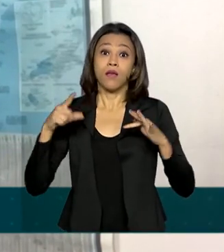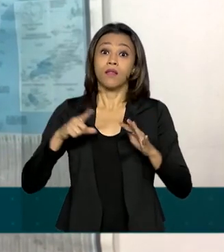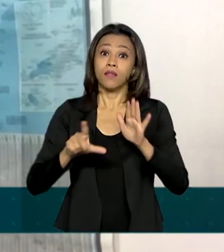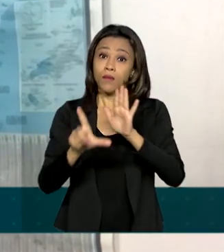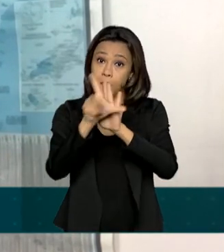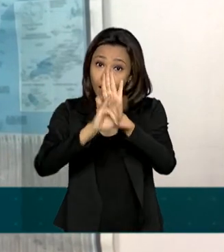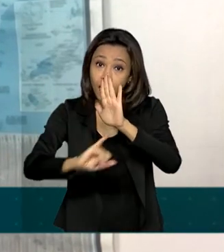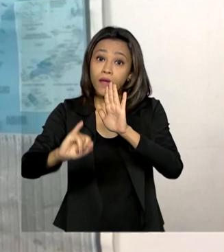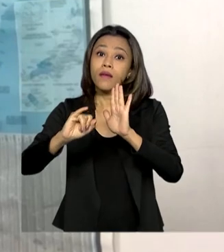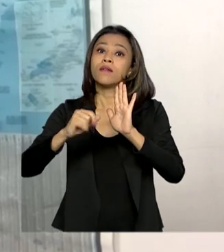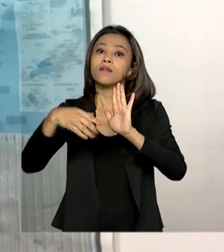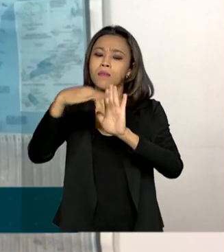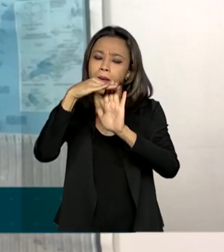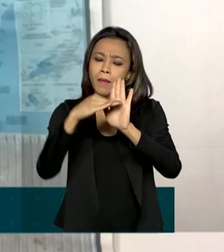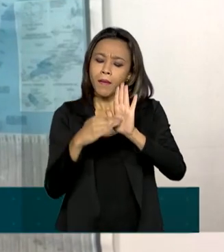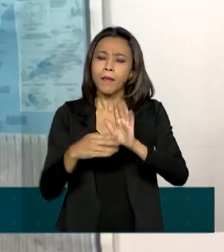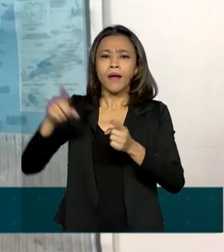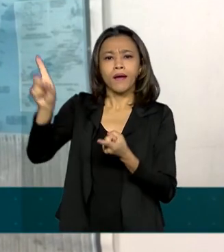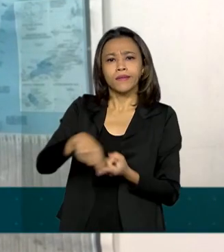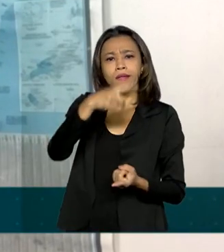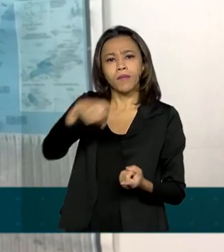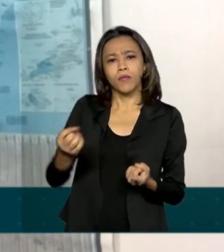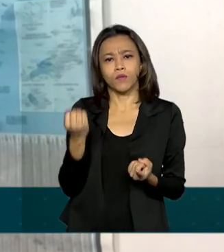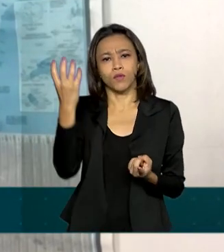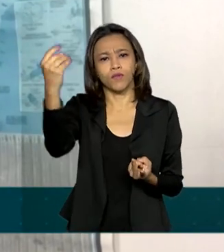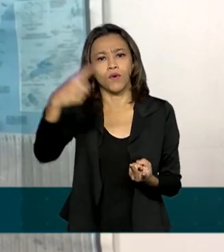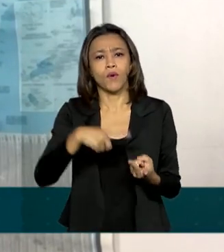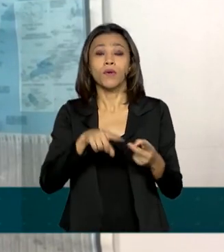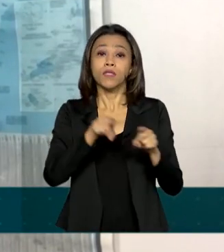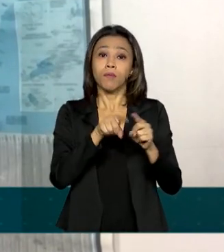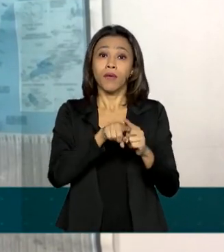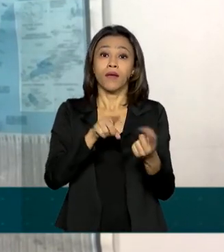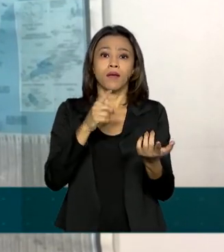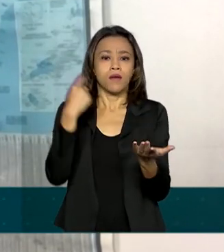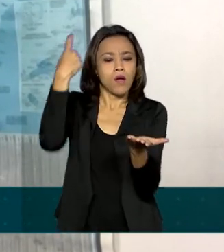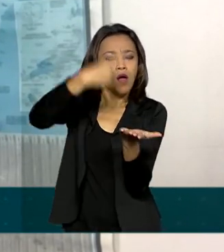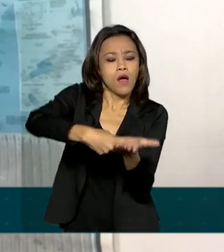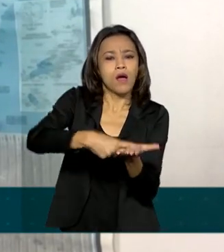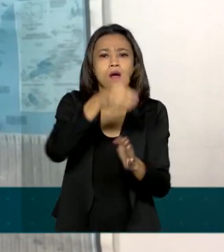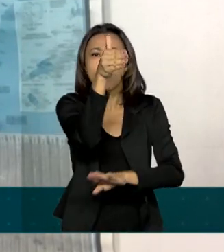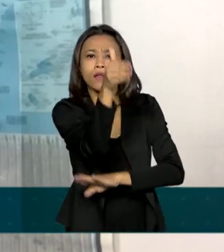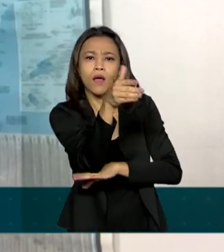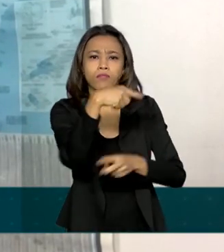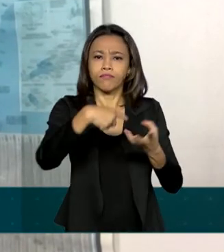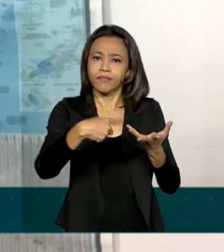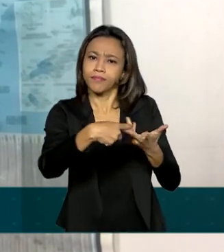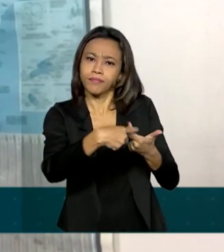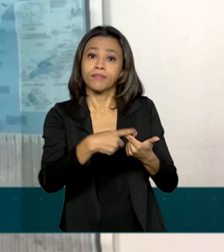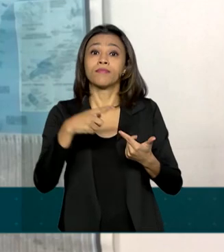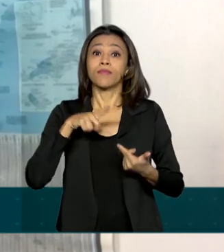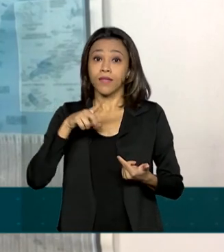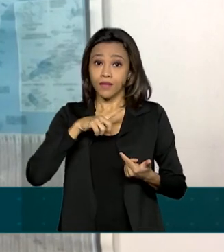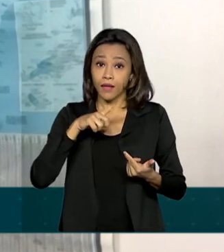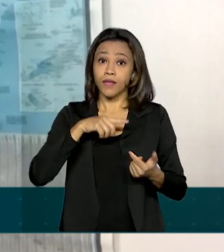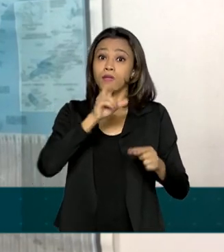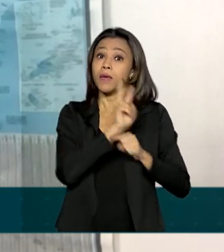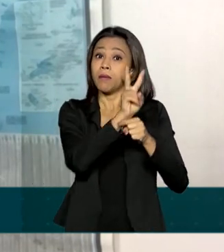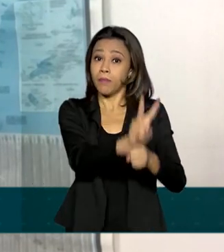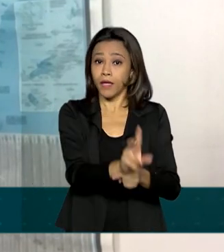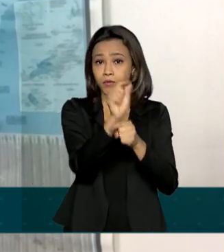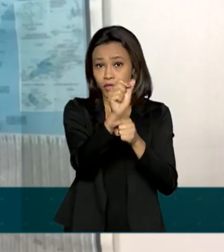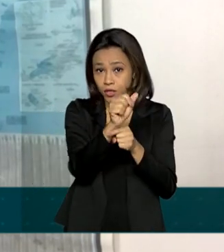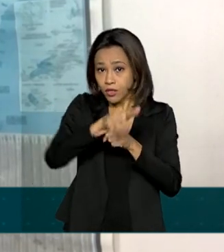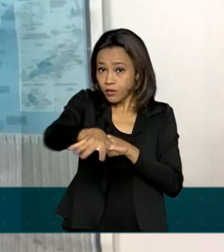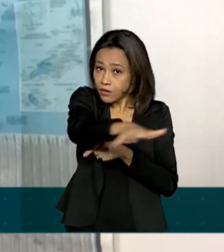cancelamentos e remarcações de reservas. A liberação de R 5 bilhões para o setor em linha de crédito